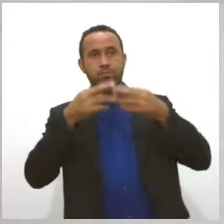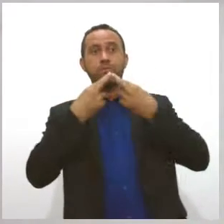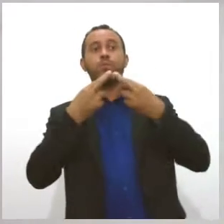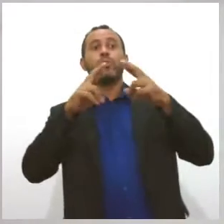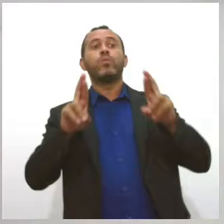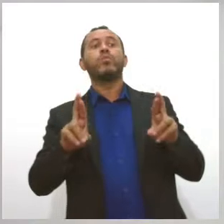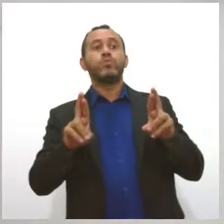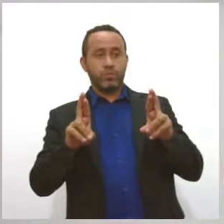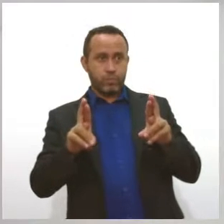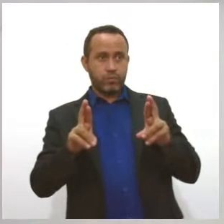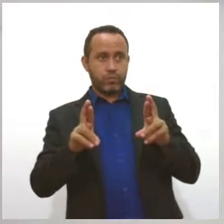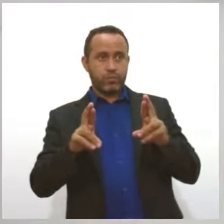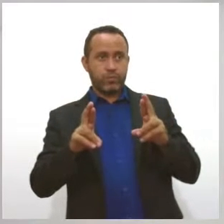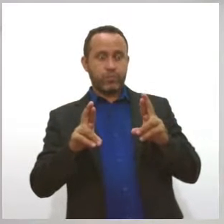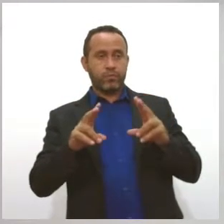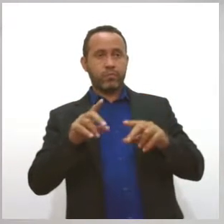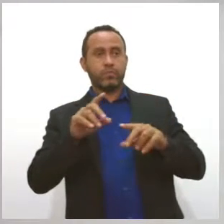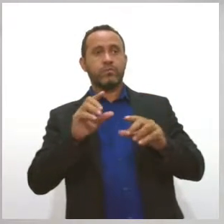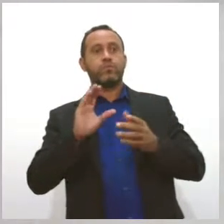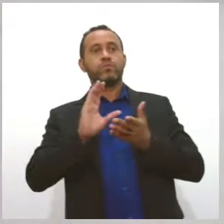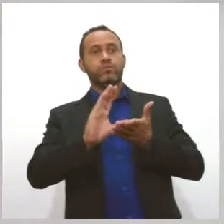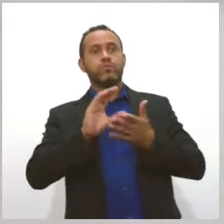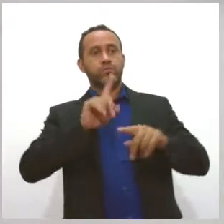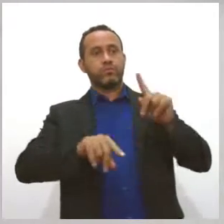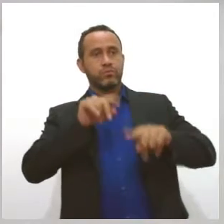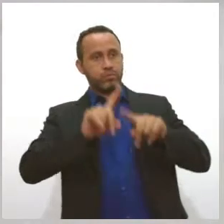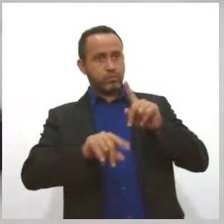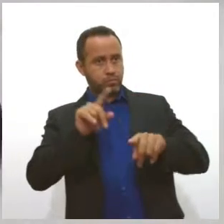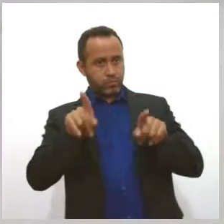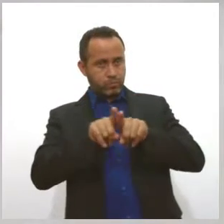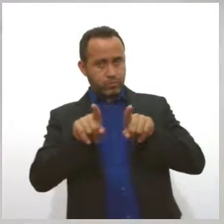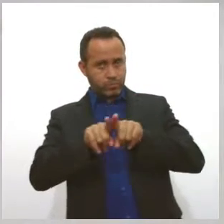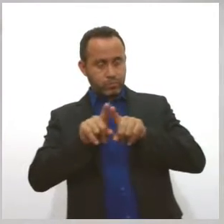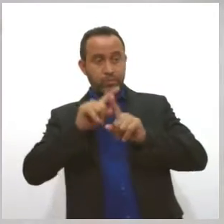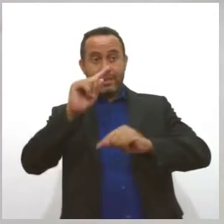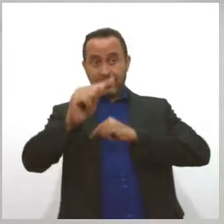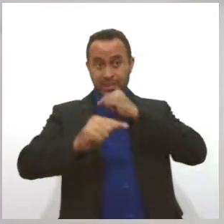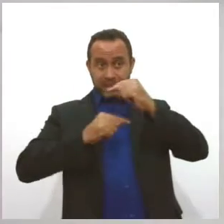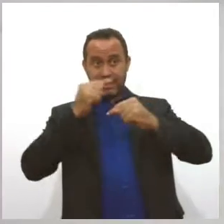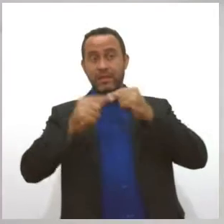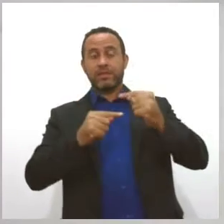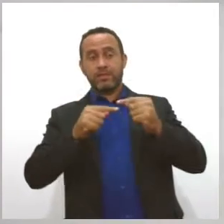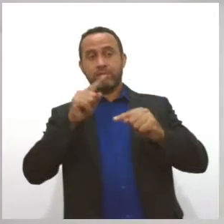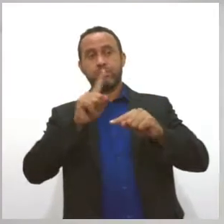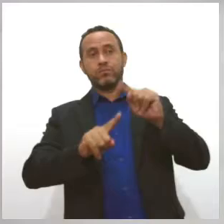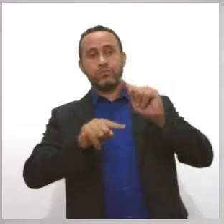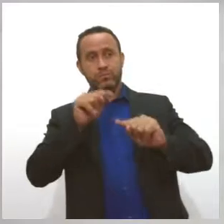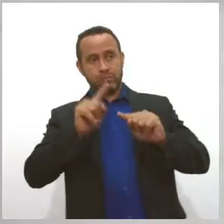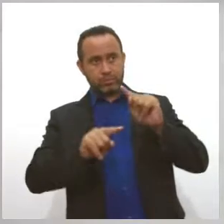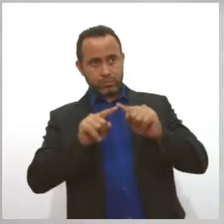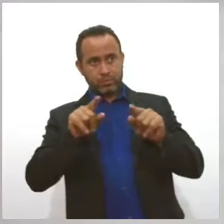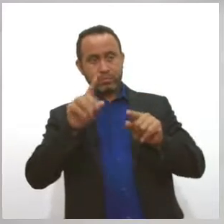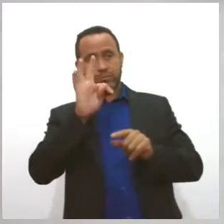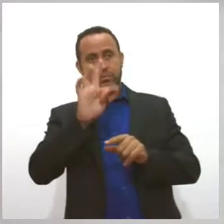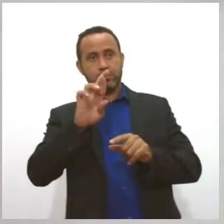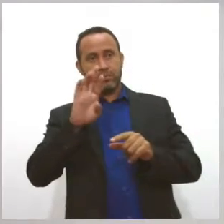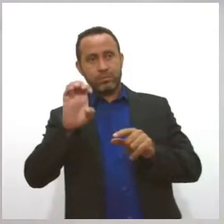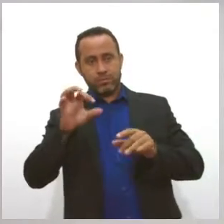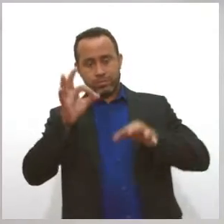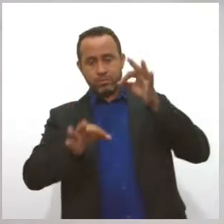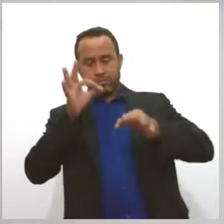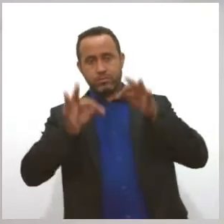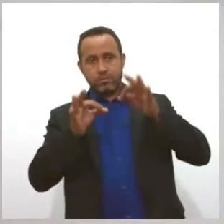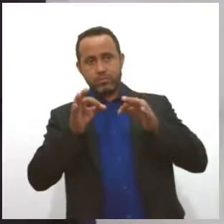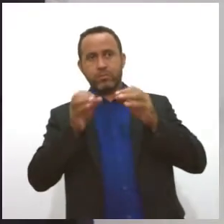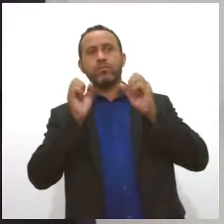recursos. No caso, depois desse recurso ao TRE, também ainda há possibilidade de recurso